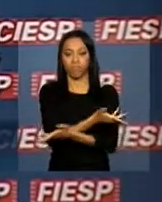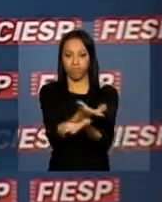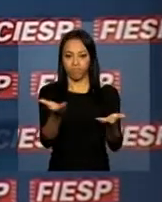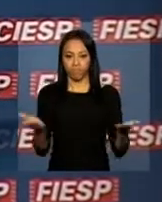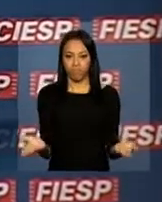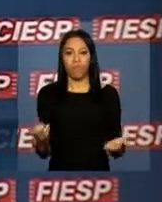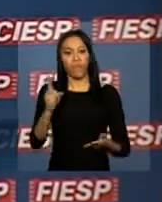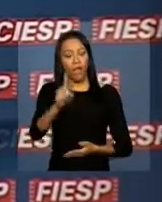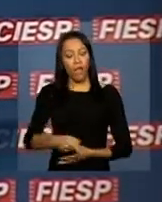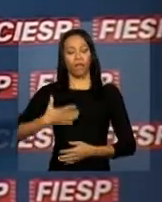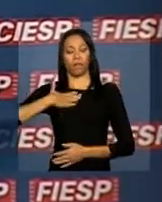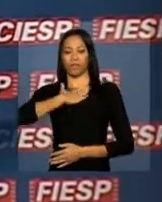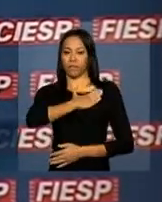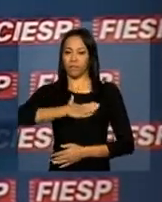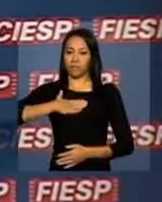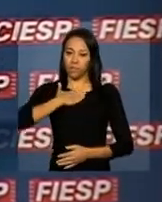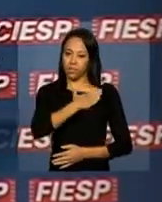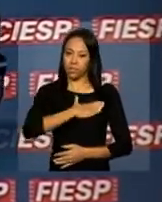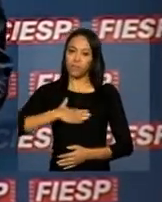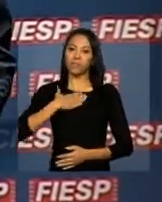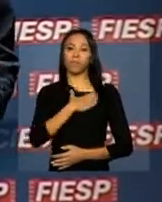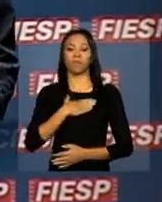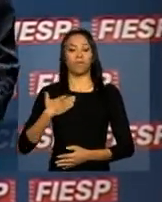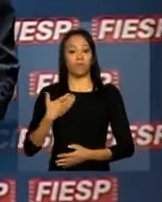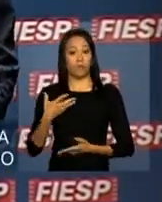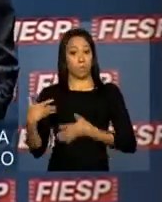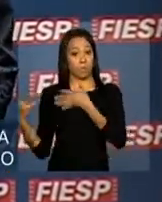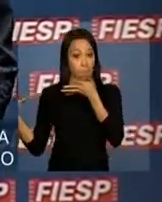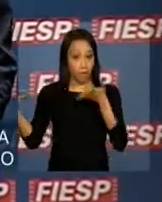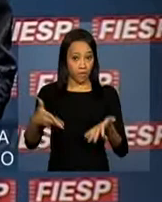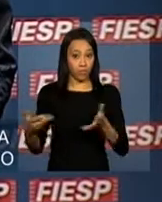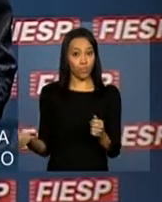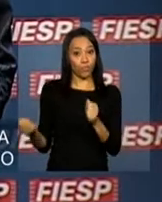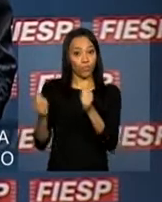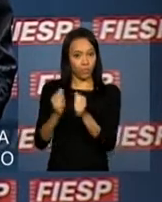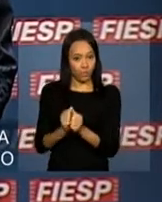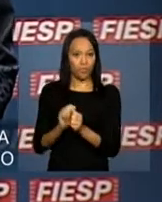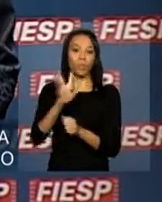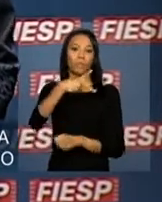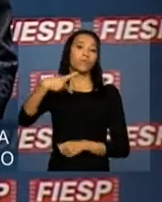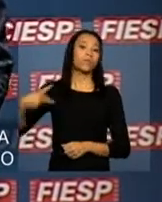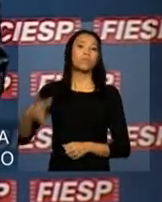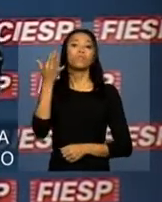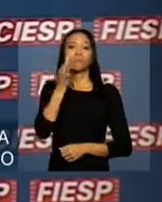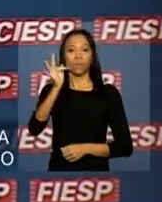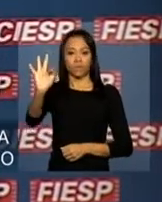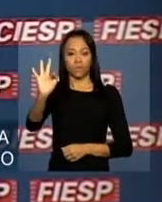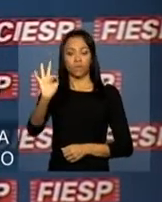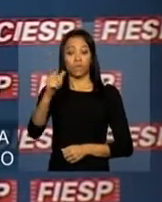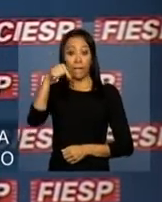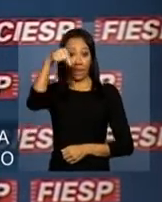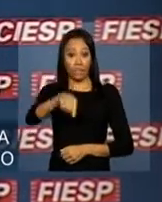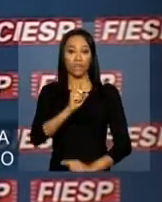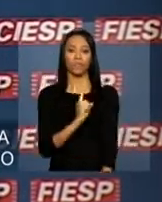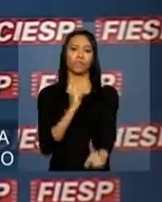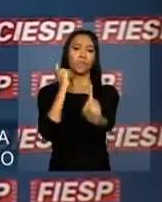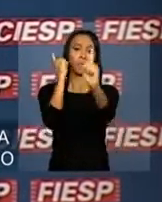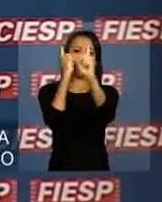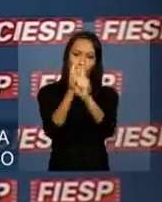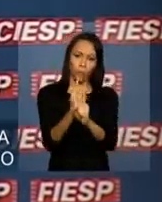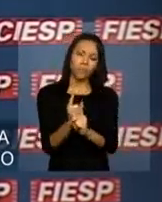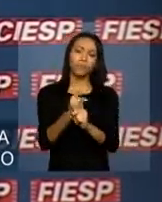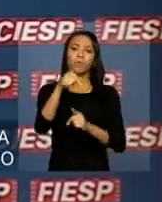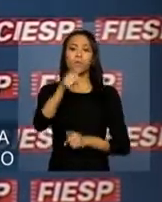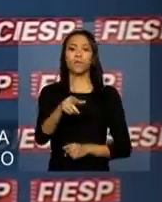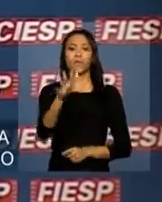é com grande satisfação que eu participo, juntamente com o presidente François Hollande, deste encontro econômico franco